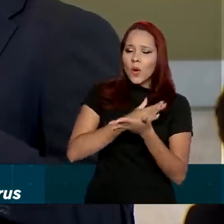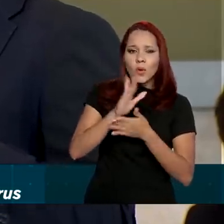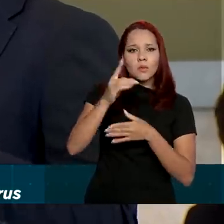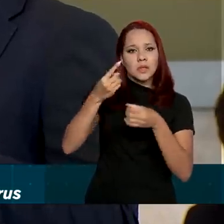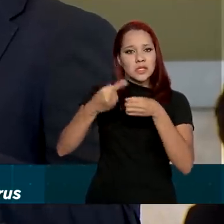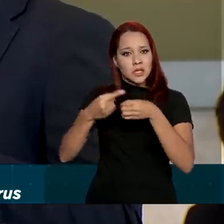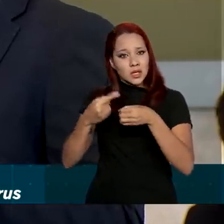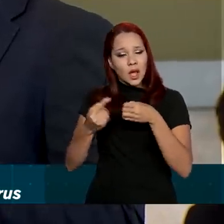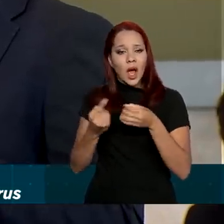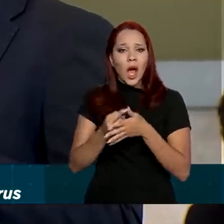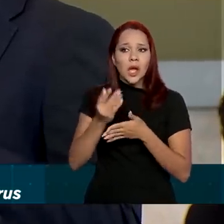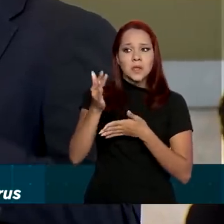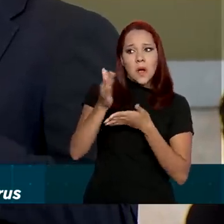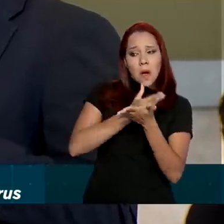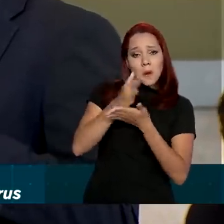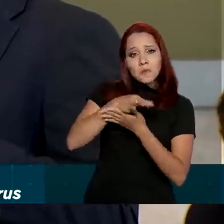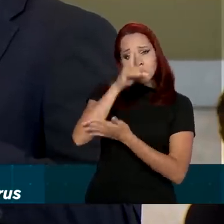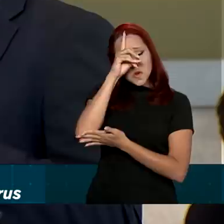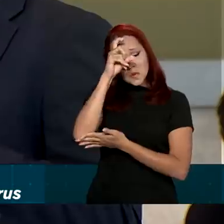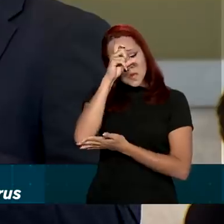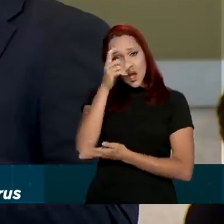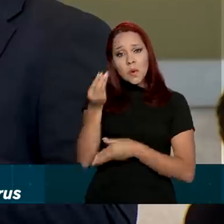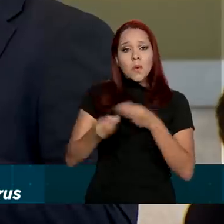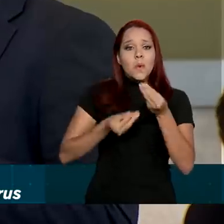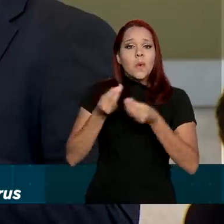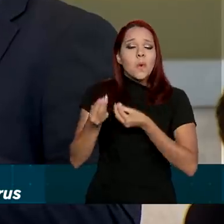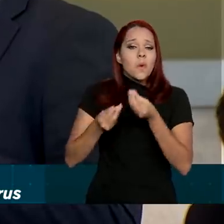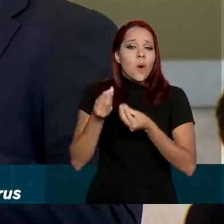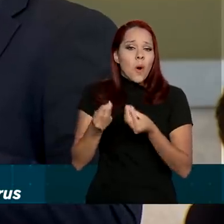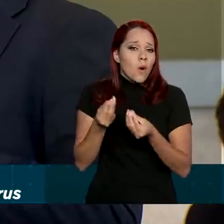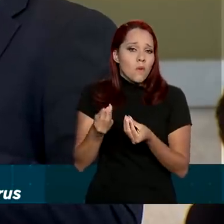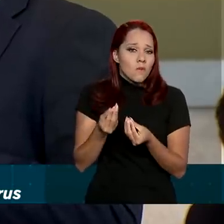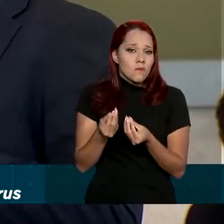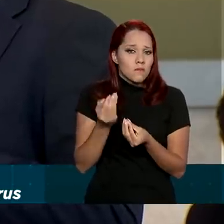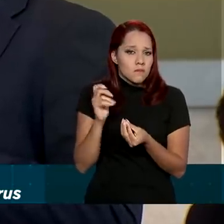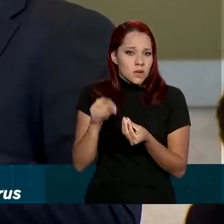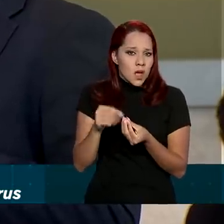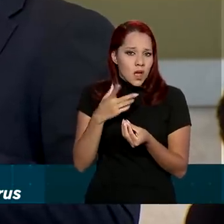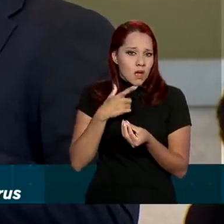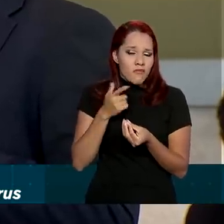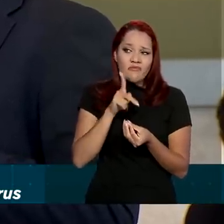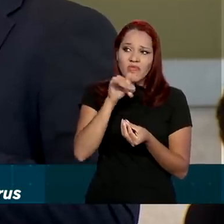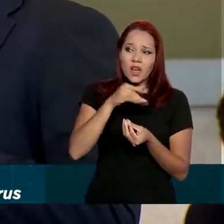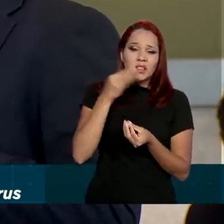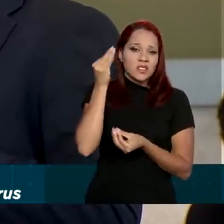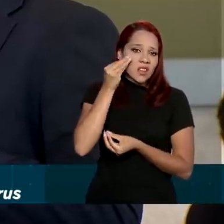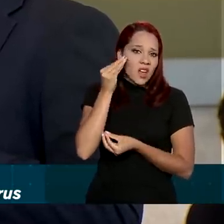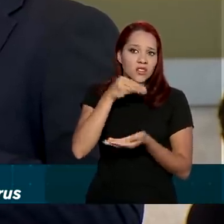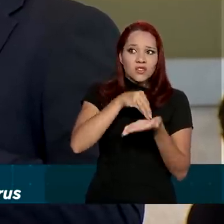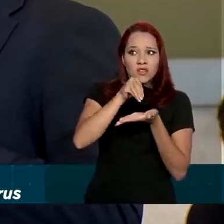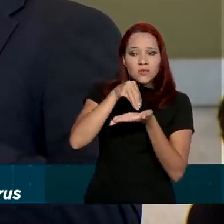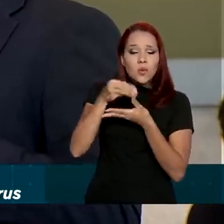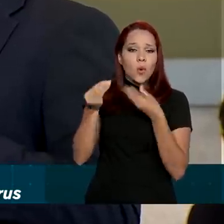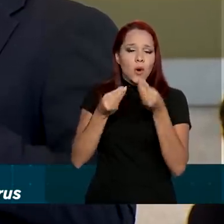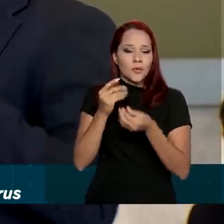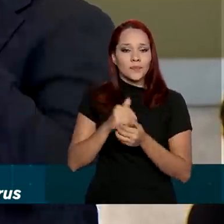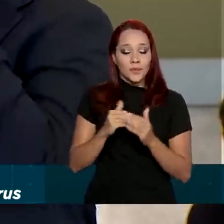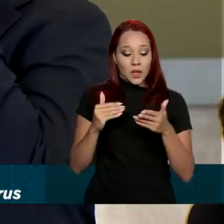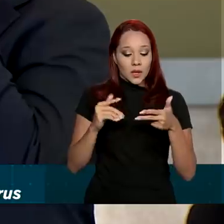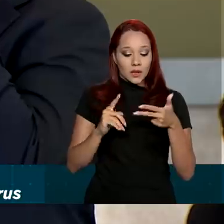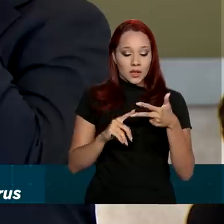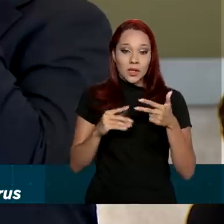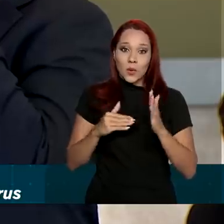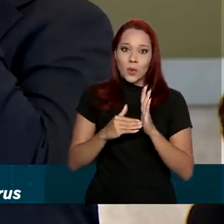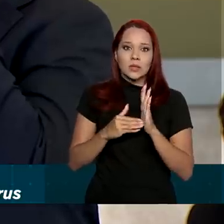determinados hospitais, como que vai funcionar essa distribuição? E, por último, imagina que é uma questão